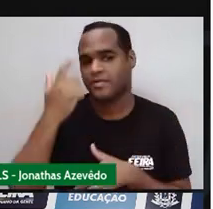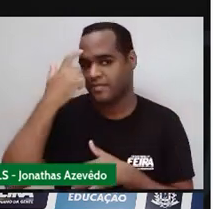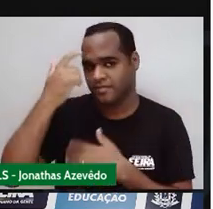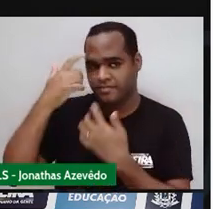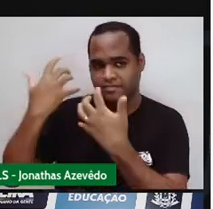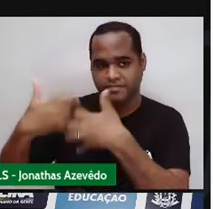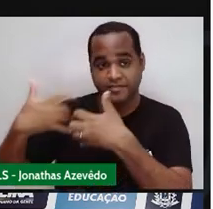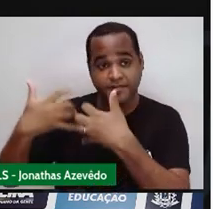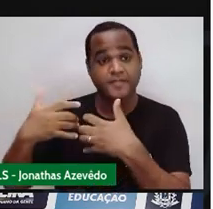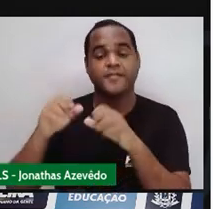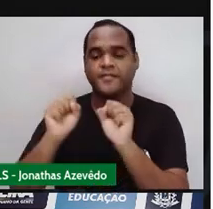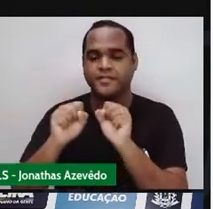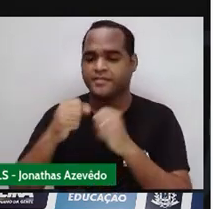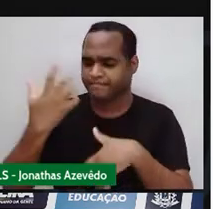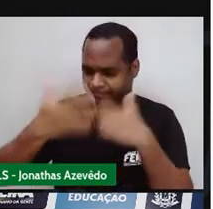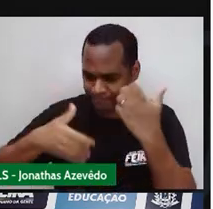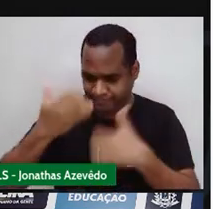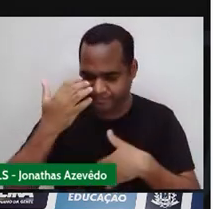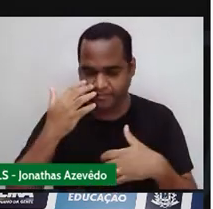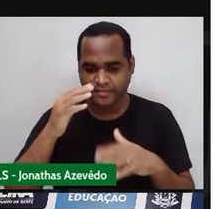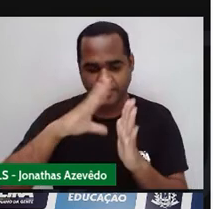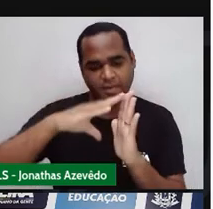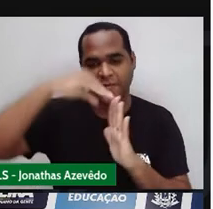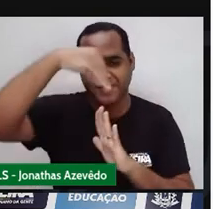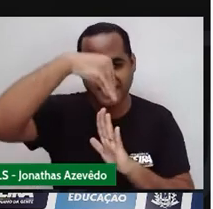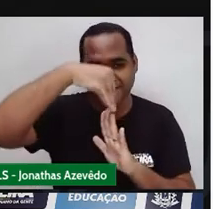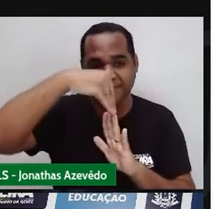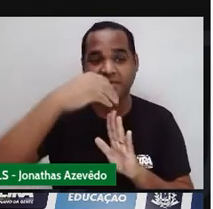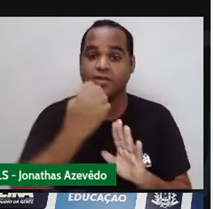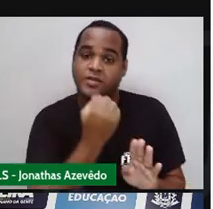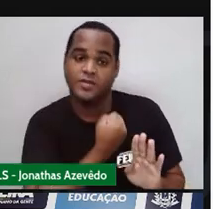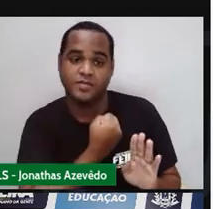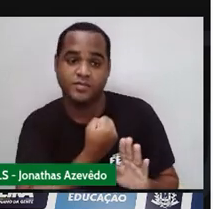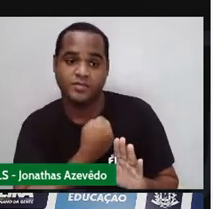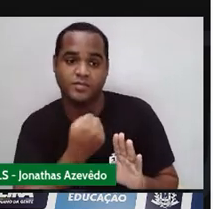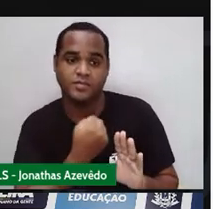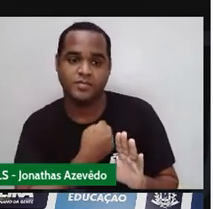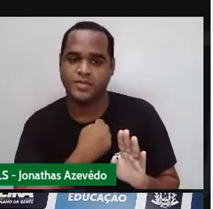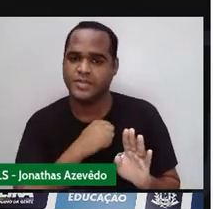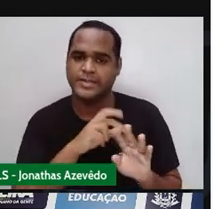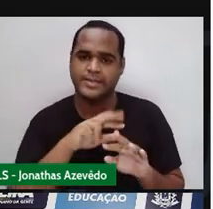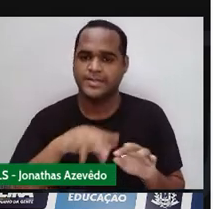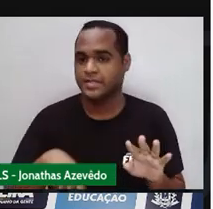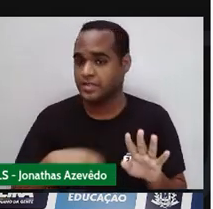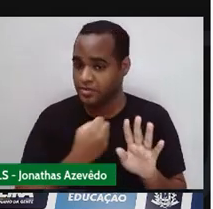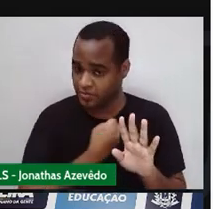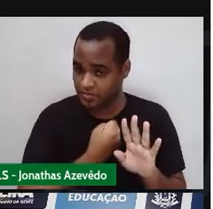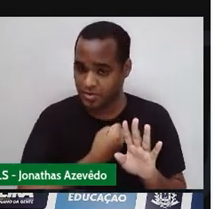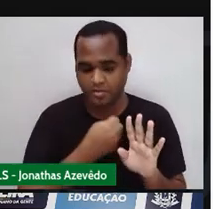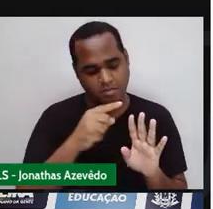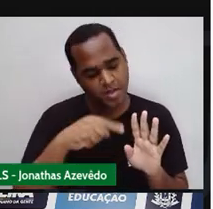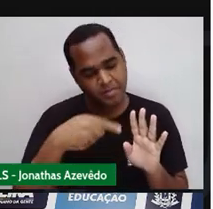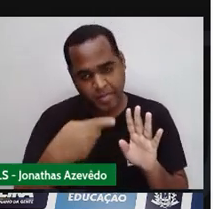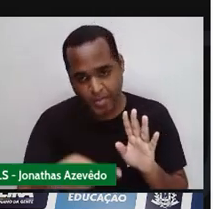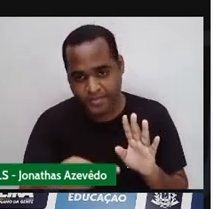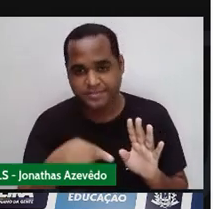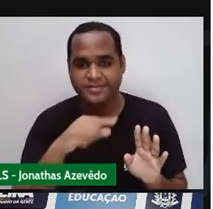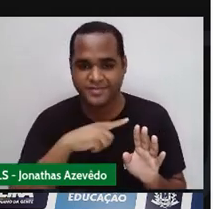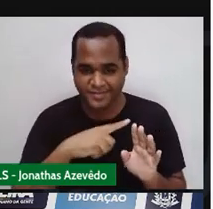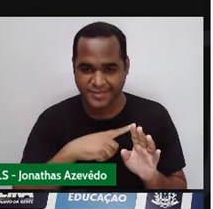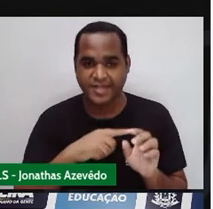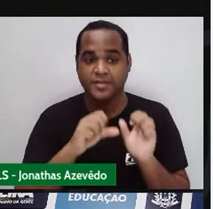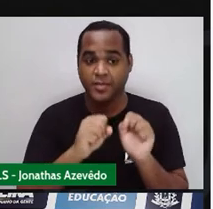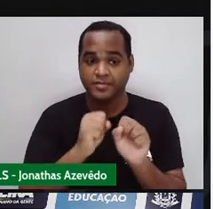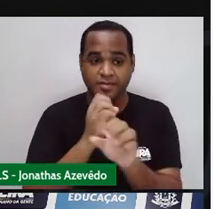calendário Para ela Pede para ela Escolher ali No calendário Três números consecutivos Fazer a